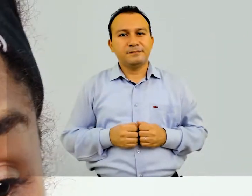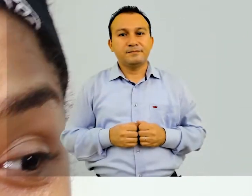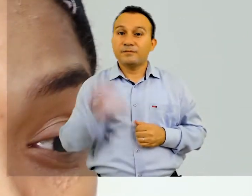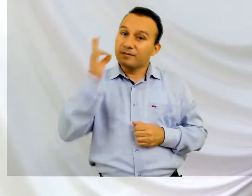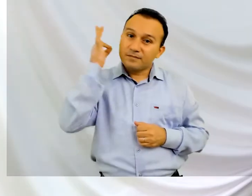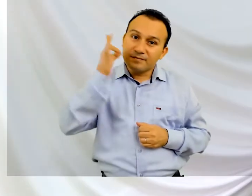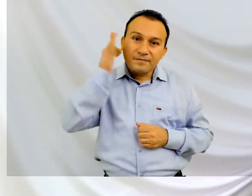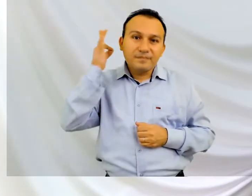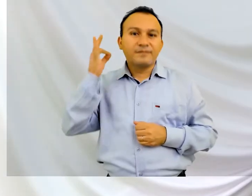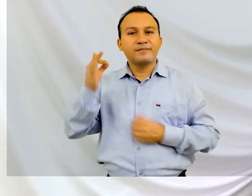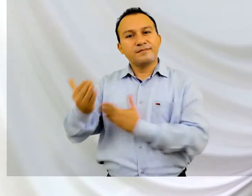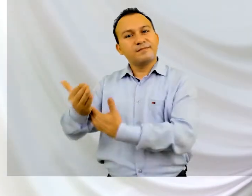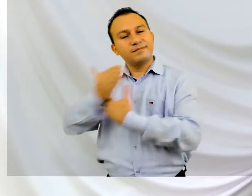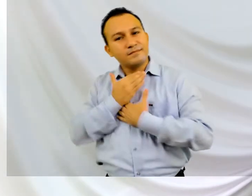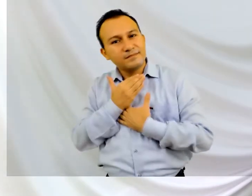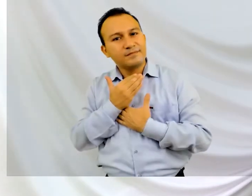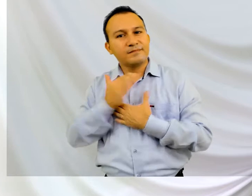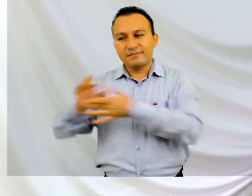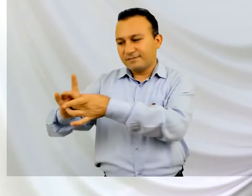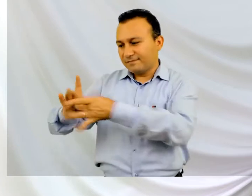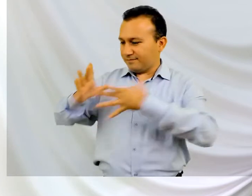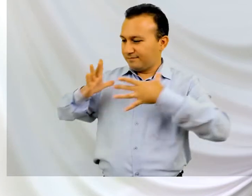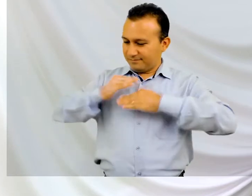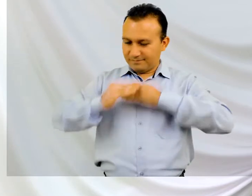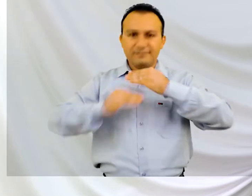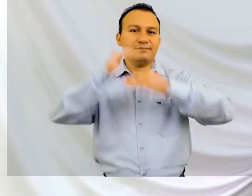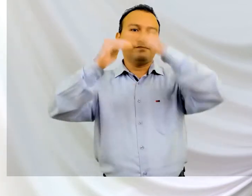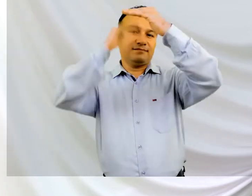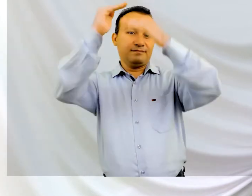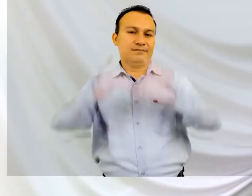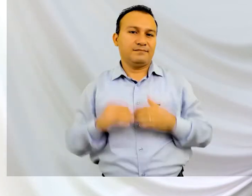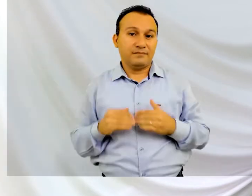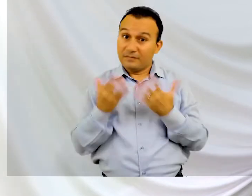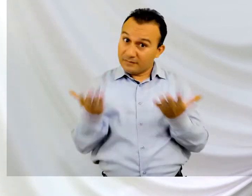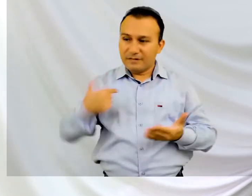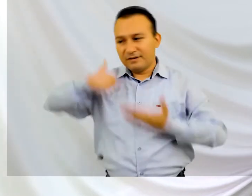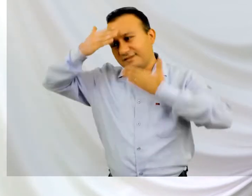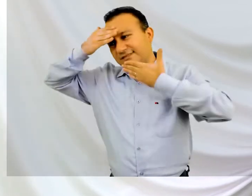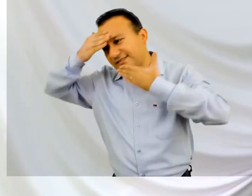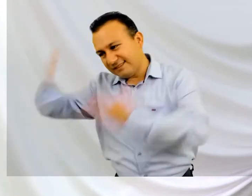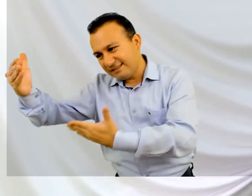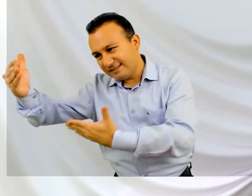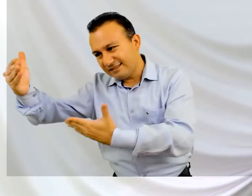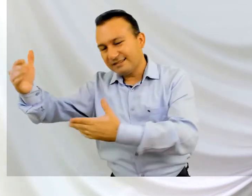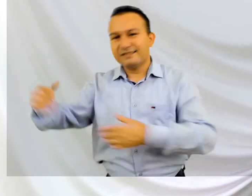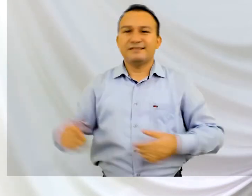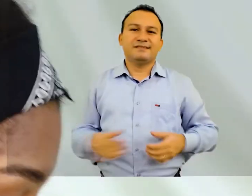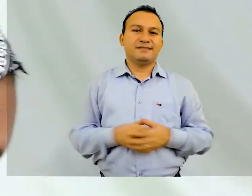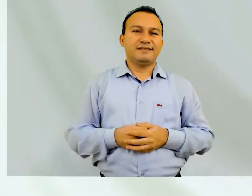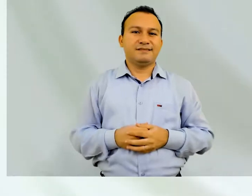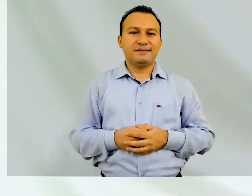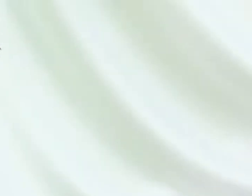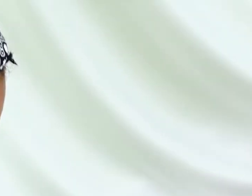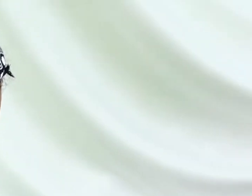pessoas, a UFMT me permitiu e me deu ferramentas para crescer. Então, sou muito grata a essa universidade.